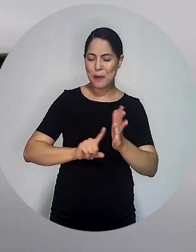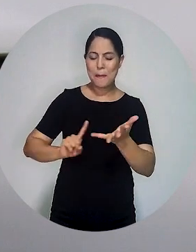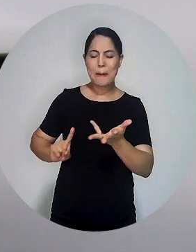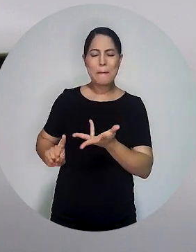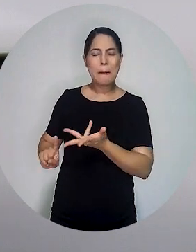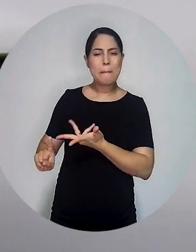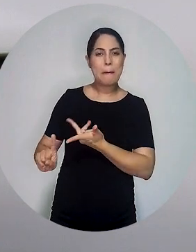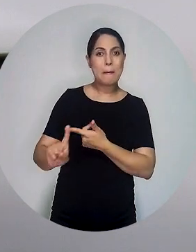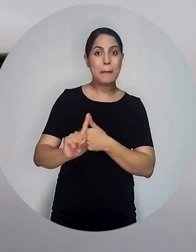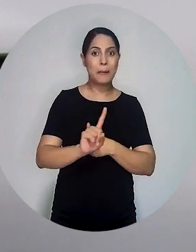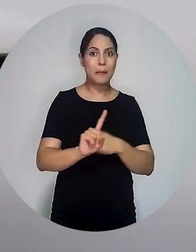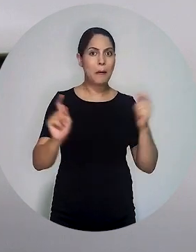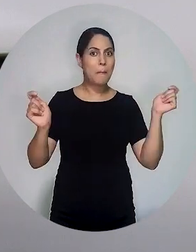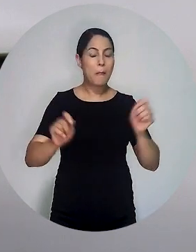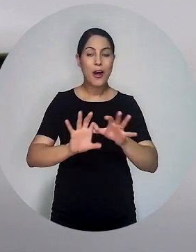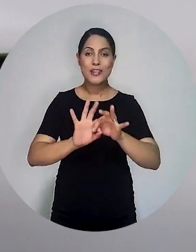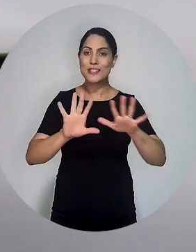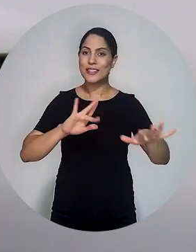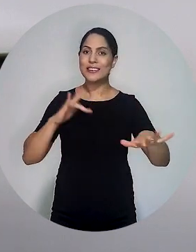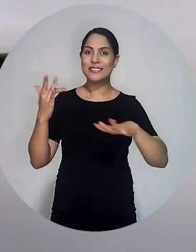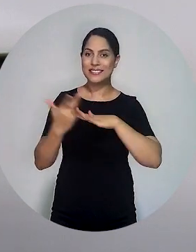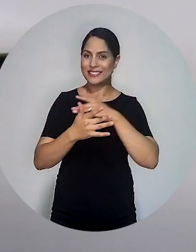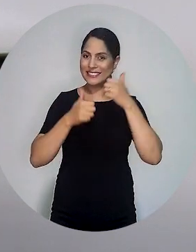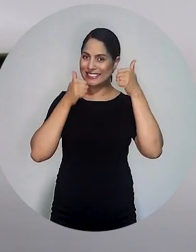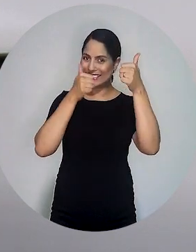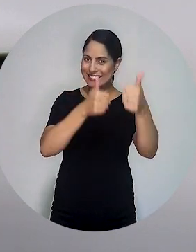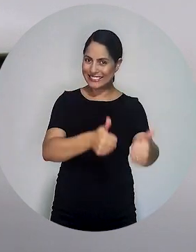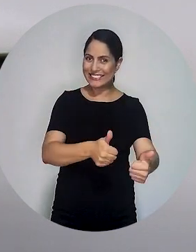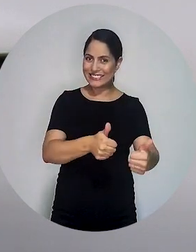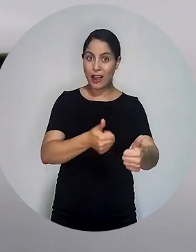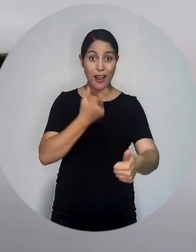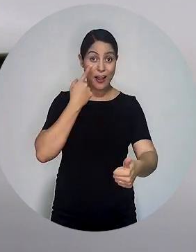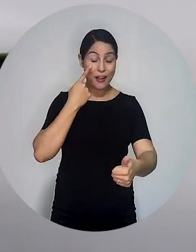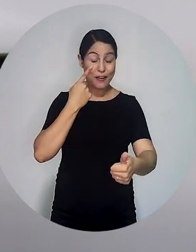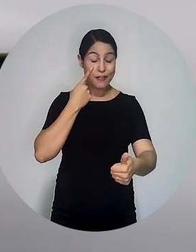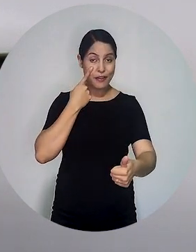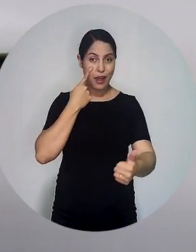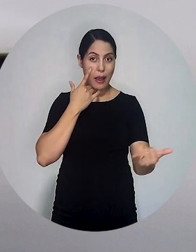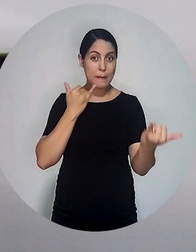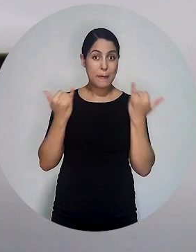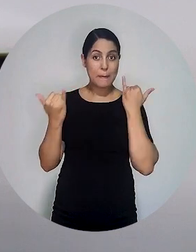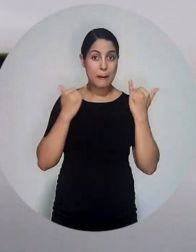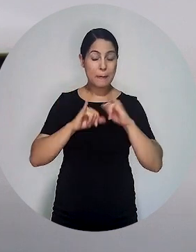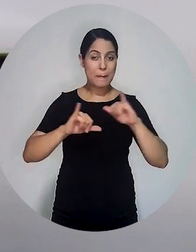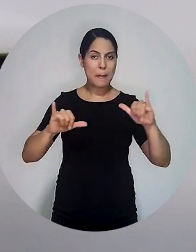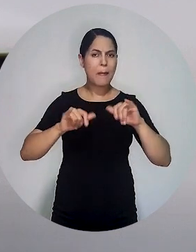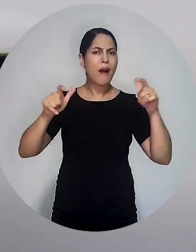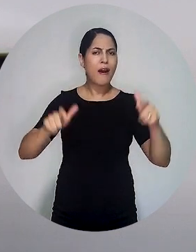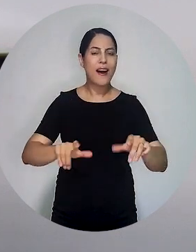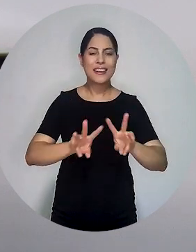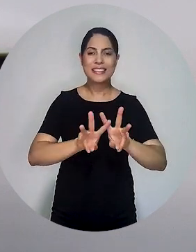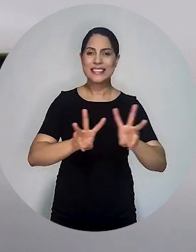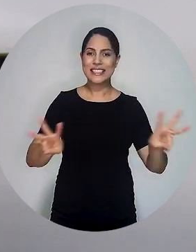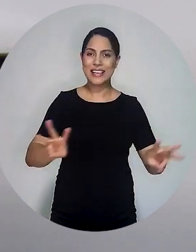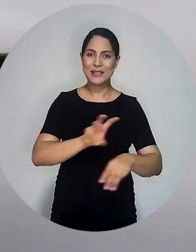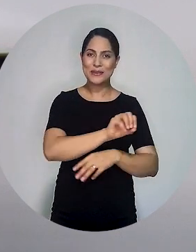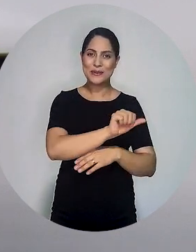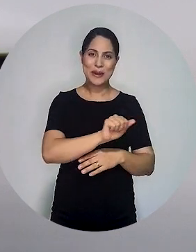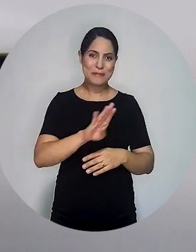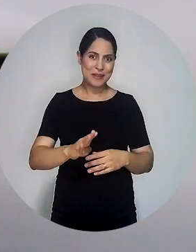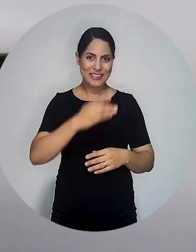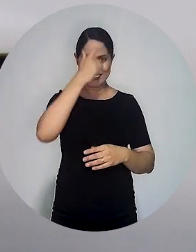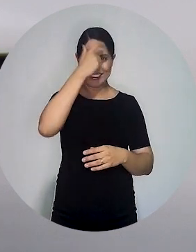especiais matérias exclusivas e muito mais não deixe de seguir também as nossas redes sociais e conferir as principais